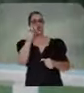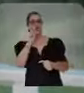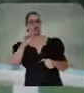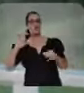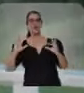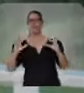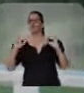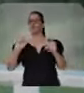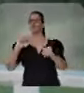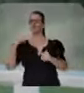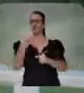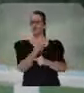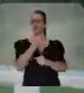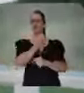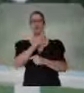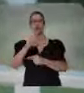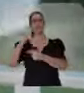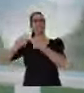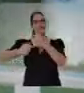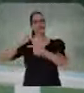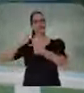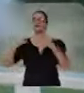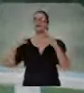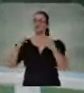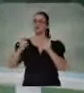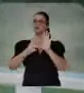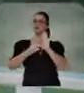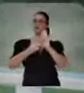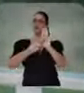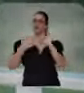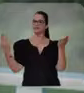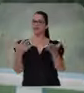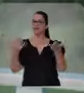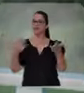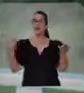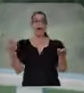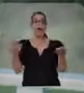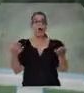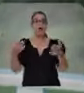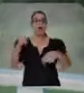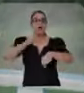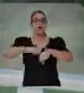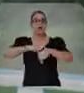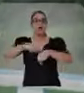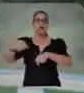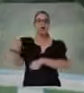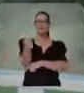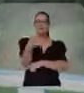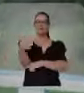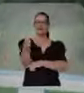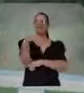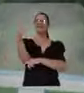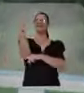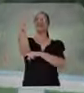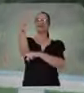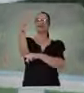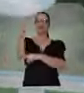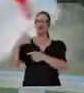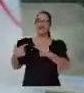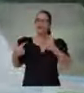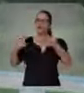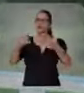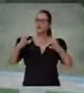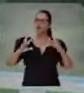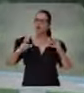todos nós. Em nome da minha geração e de todos que eu represento nesse momento, chegou a hora de levantar as nossas bandeiras e